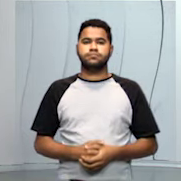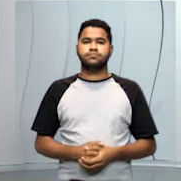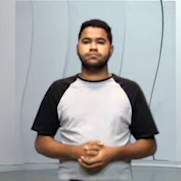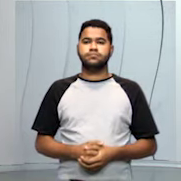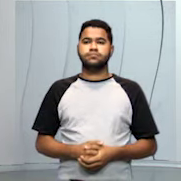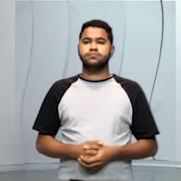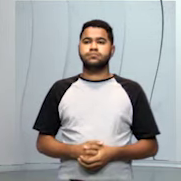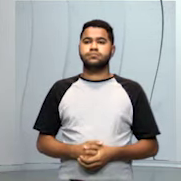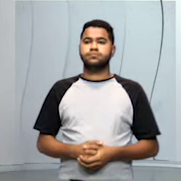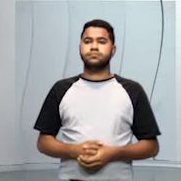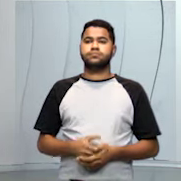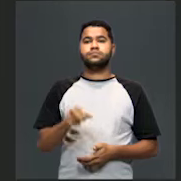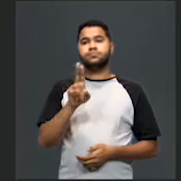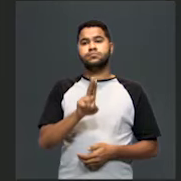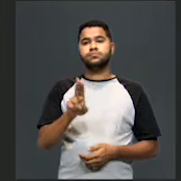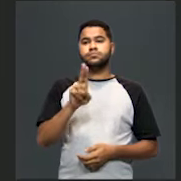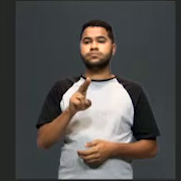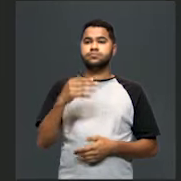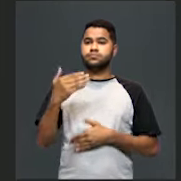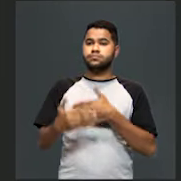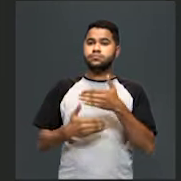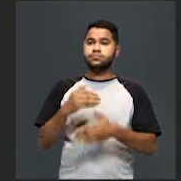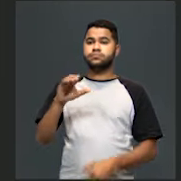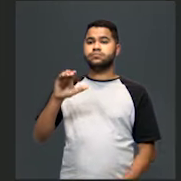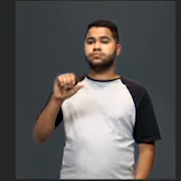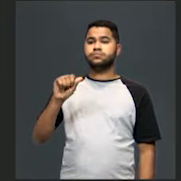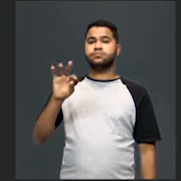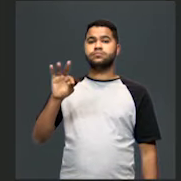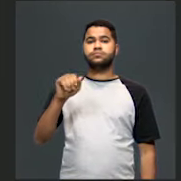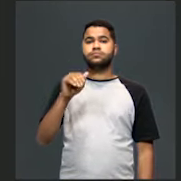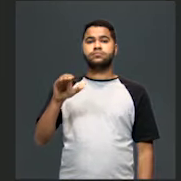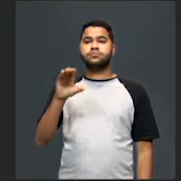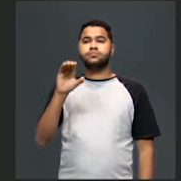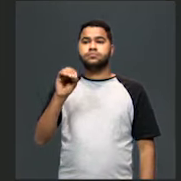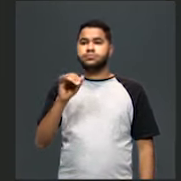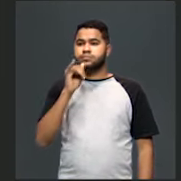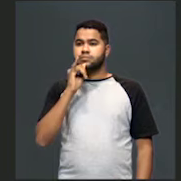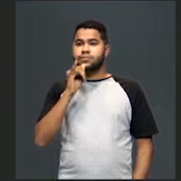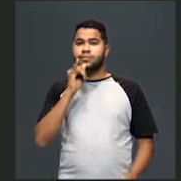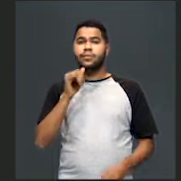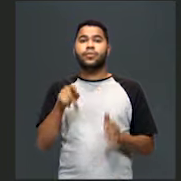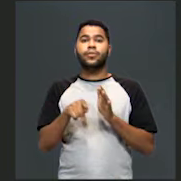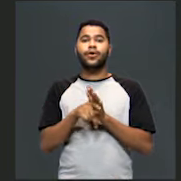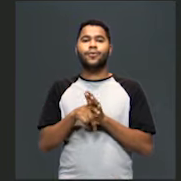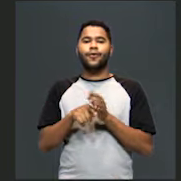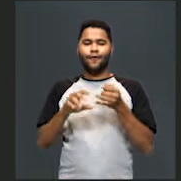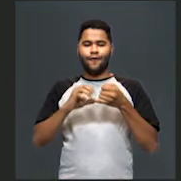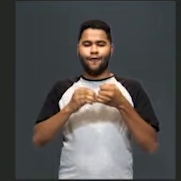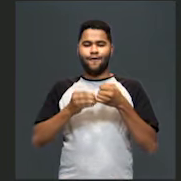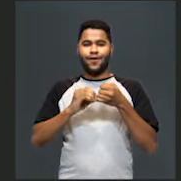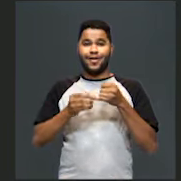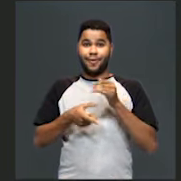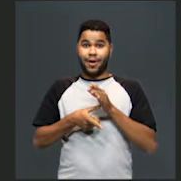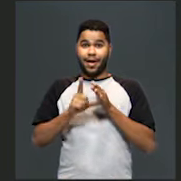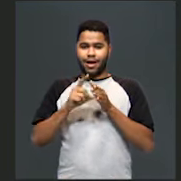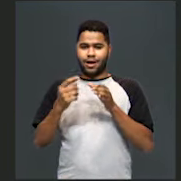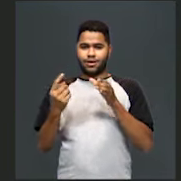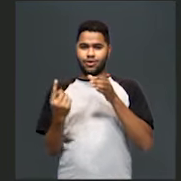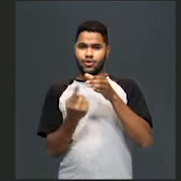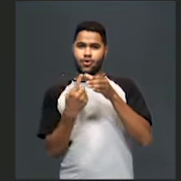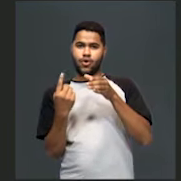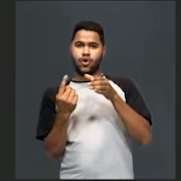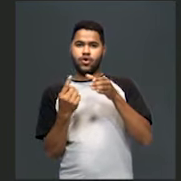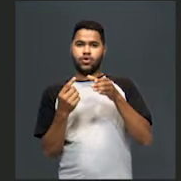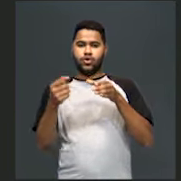Usamos o processo da catação, por exemplo, para catar o feijão. Antes de cozinhar o feijão,